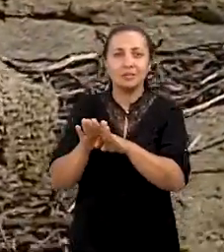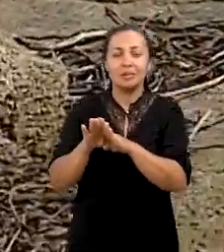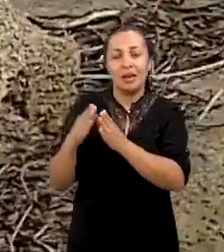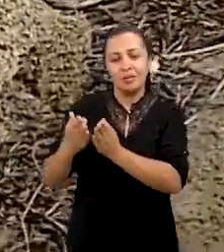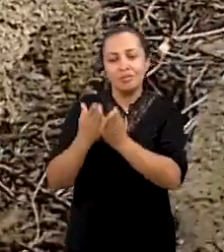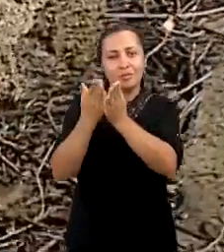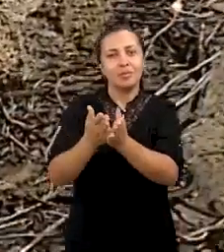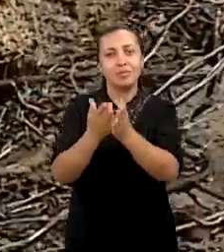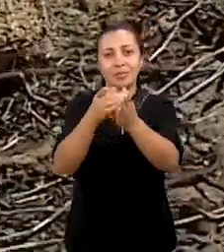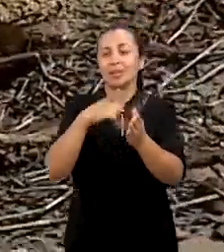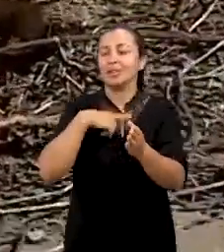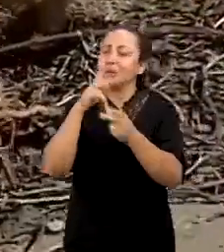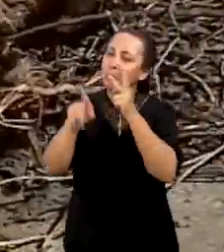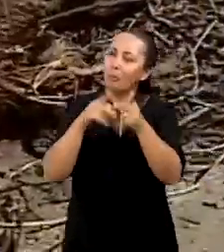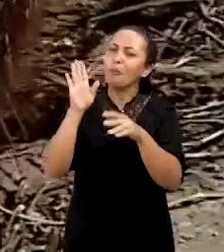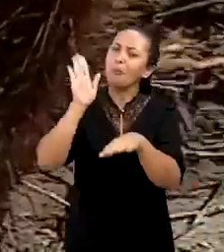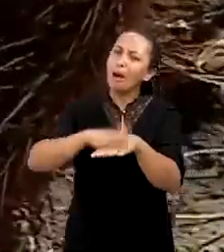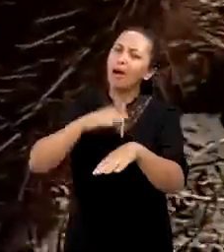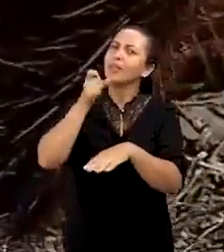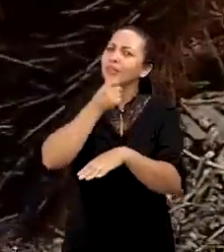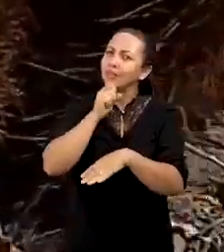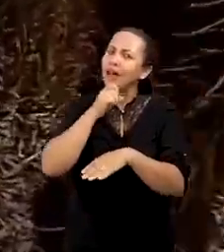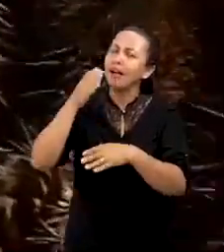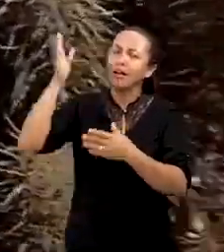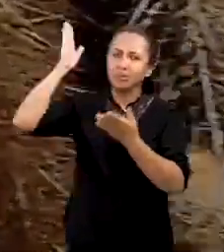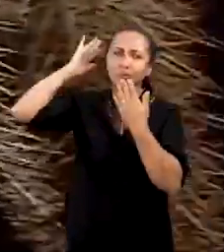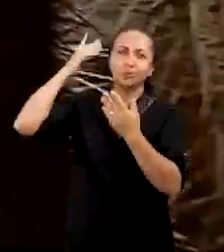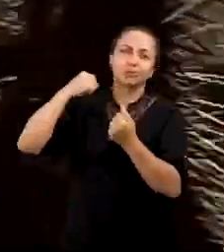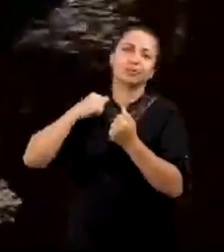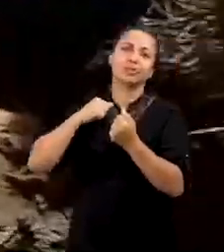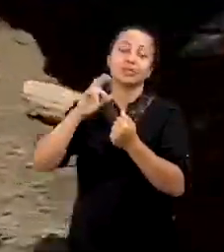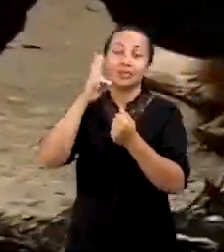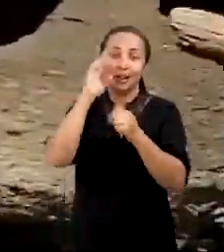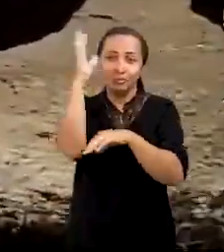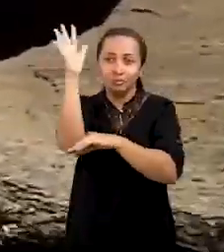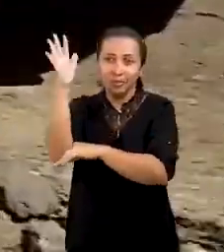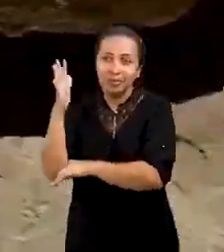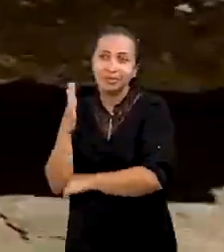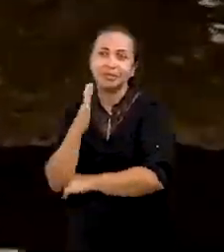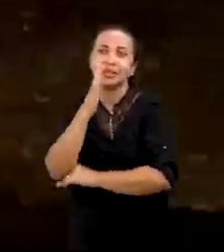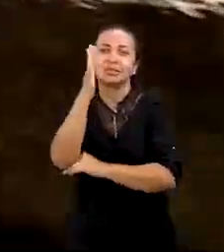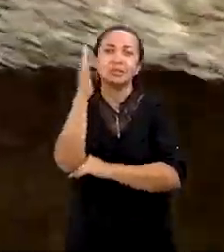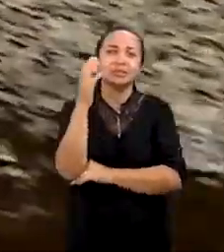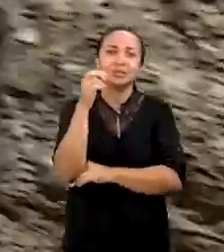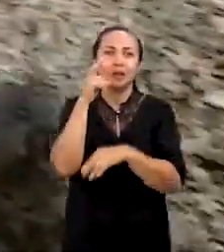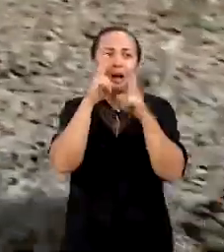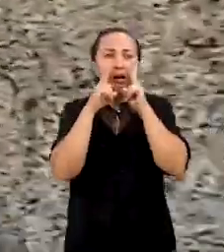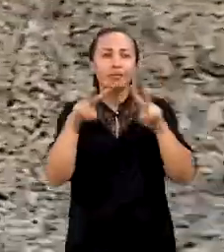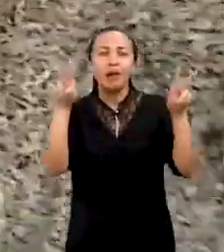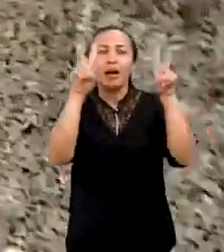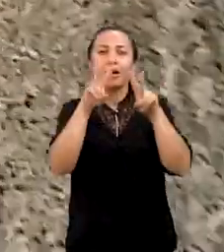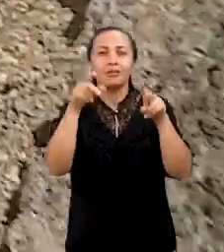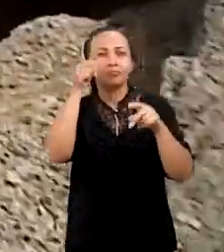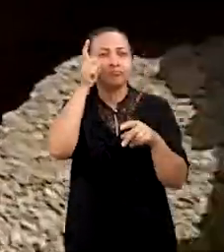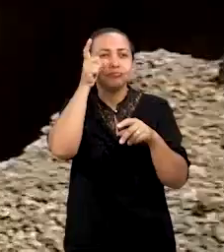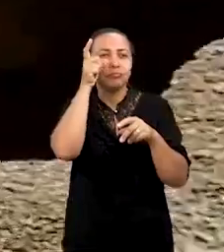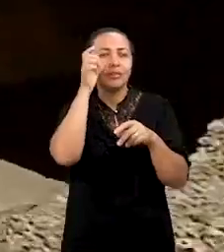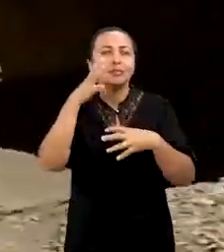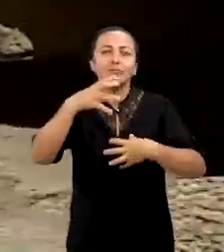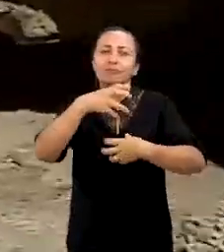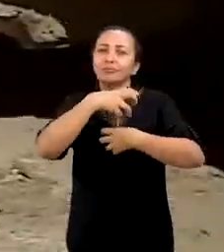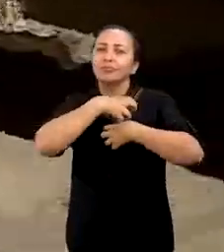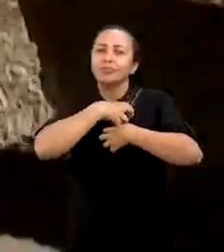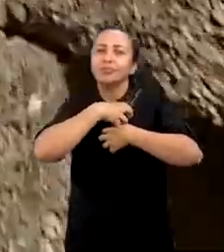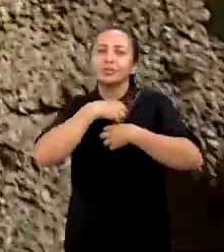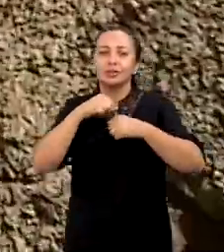tem trânsito de populações mais antigas, que é se apropriando desses espaços, da paisagem, que eu vejo uma parte interessante. A gente vê uma sensação